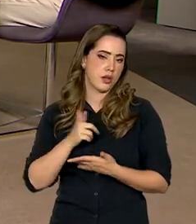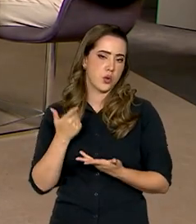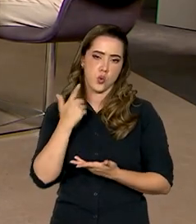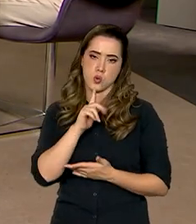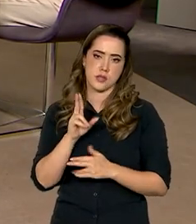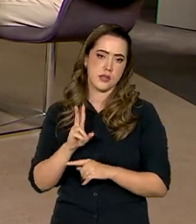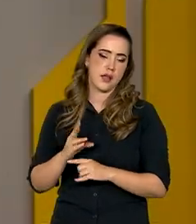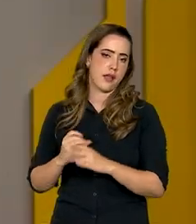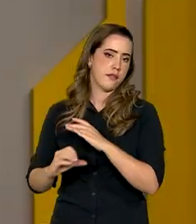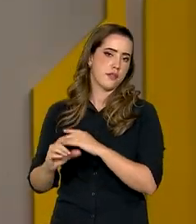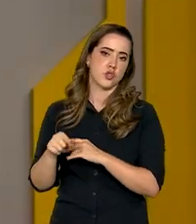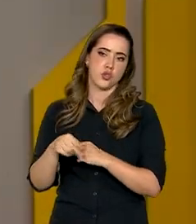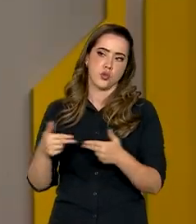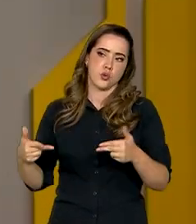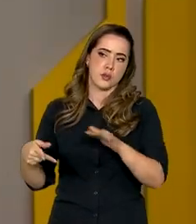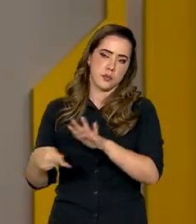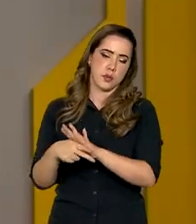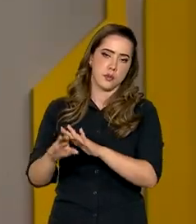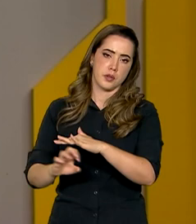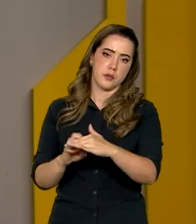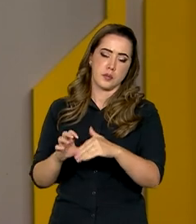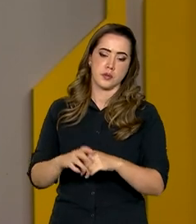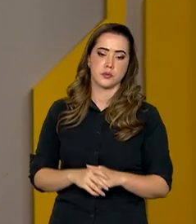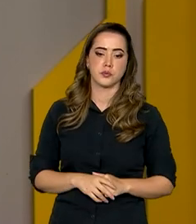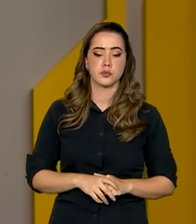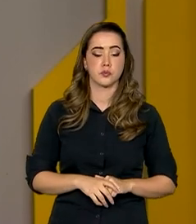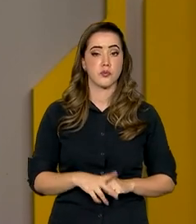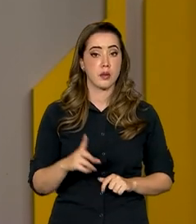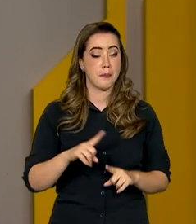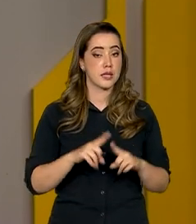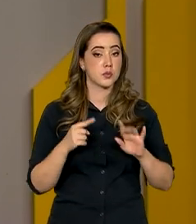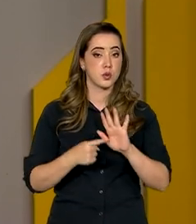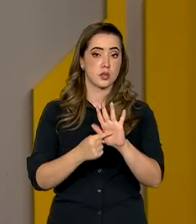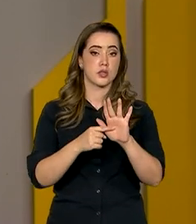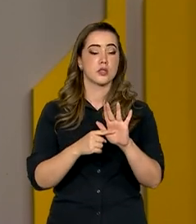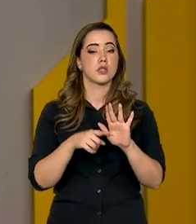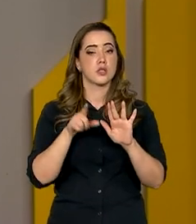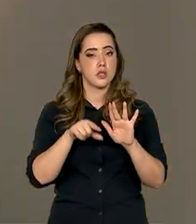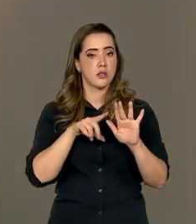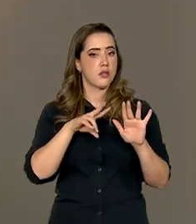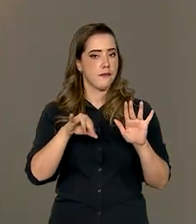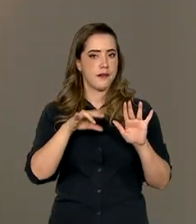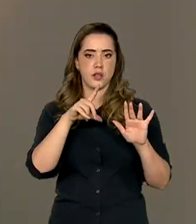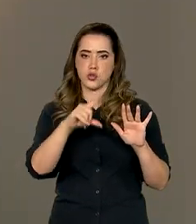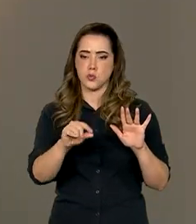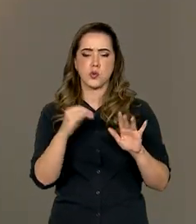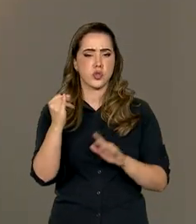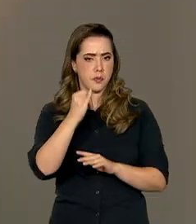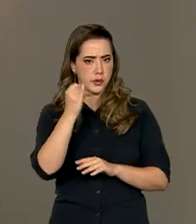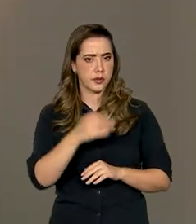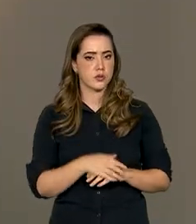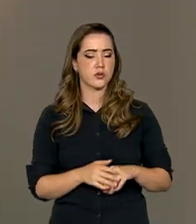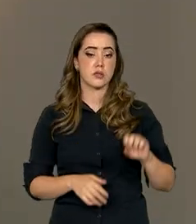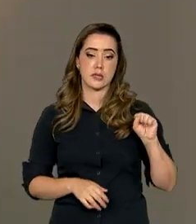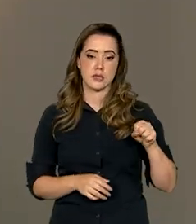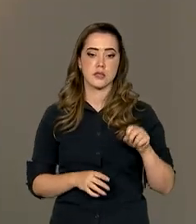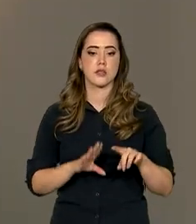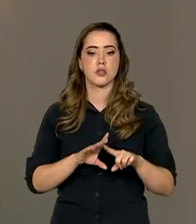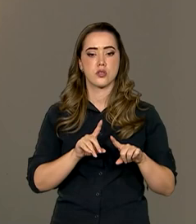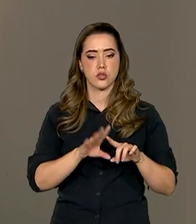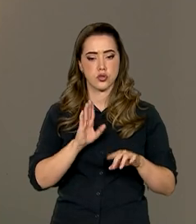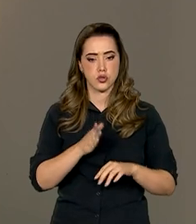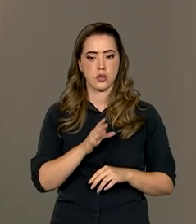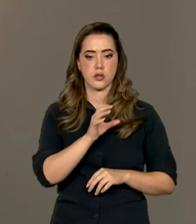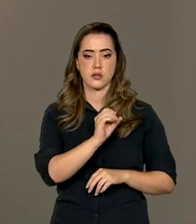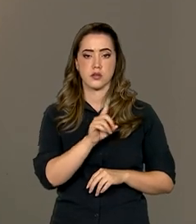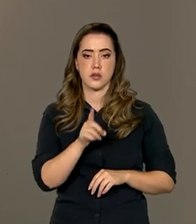Agora, de qualquer forma, a sinalização de que a tendência é de queda é muito positiva. né? Acho que já 0,5% é o que está